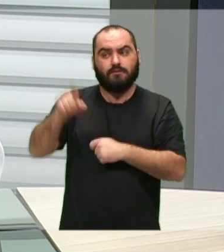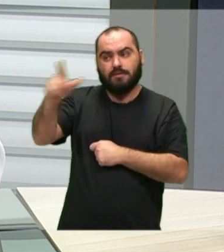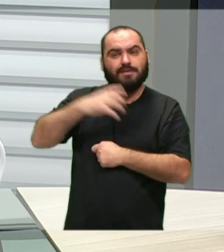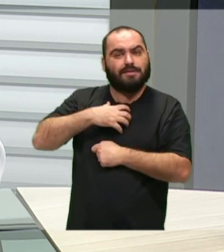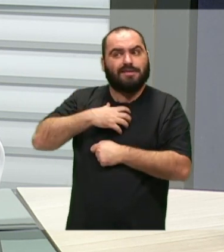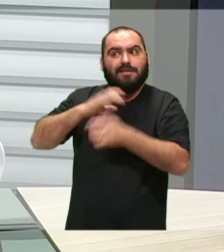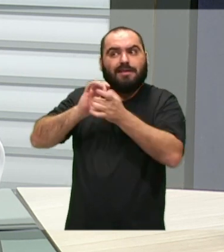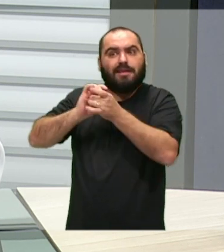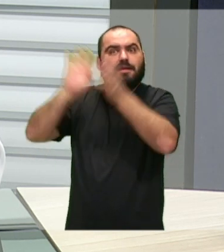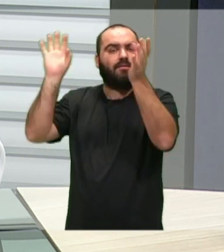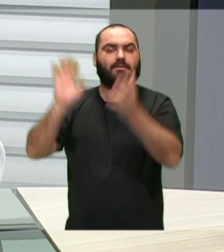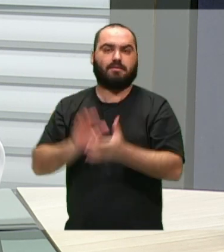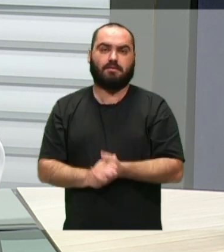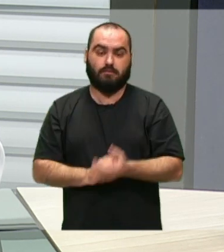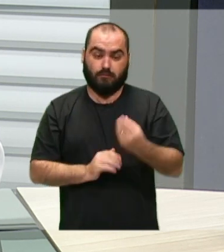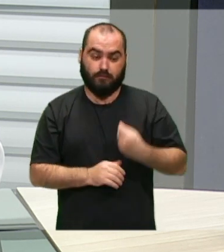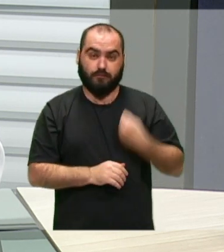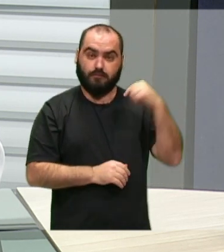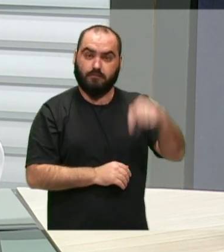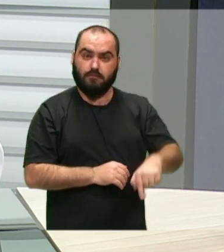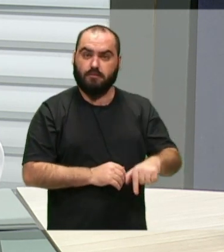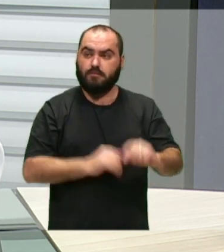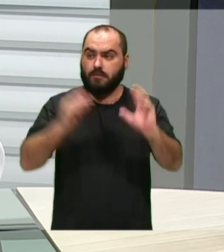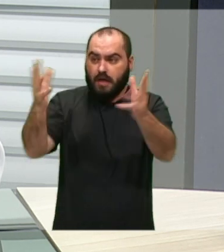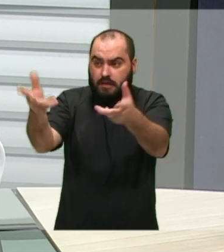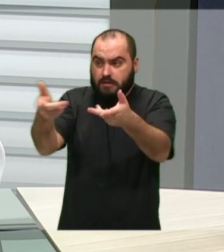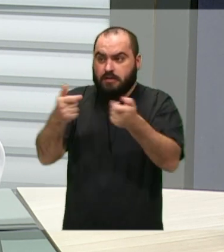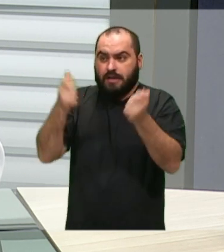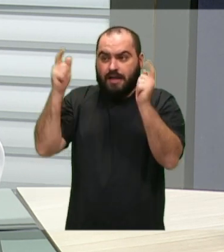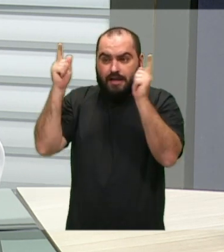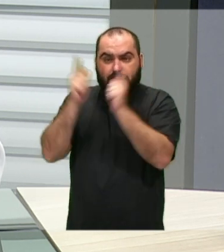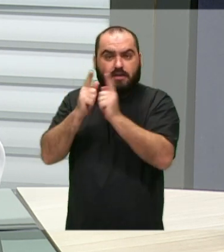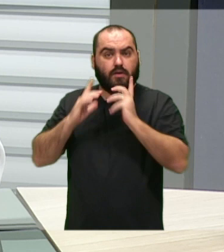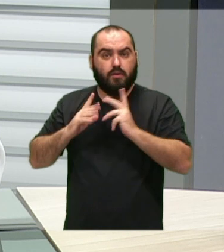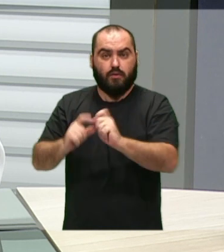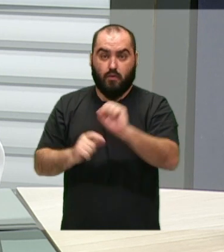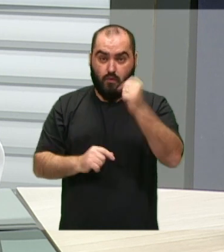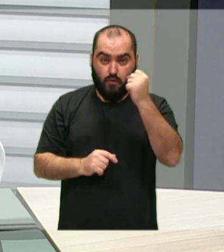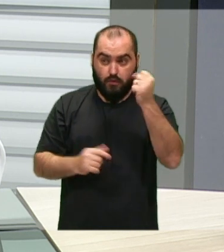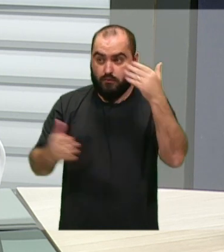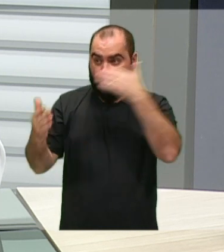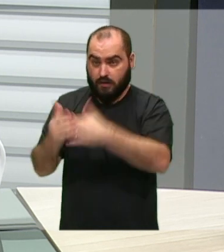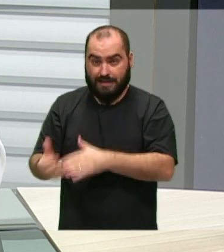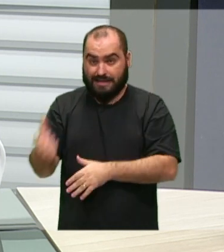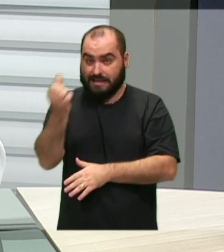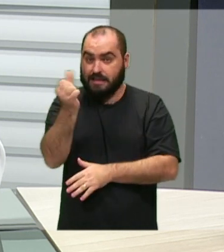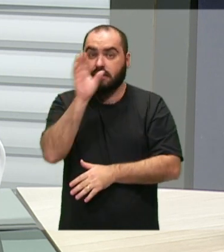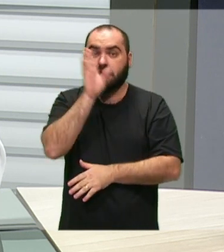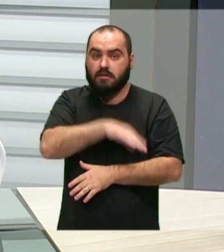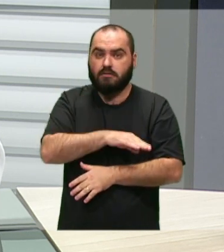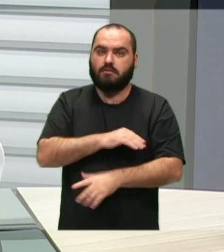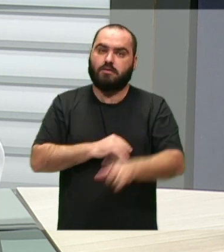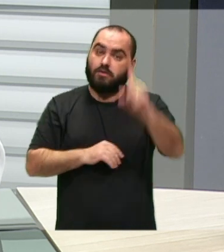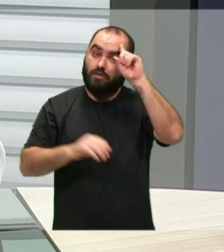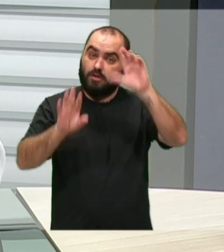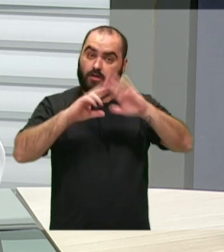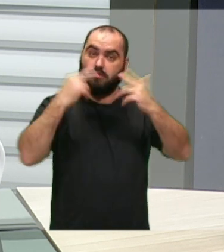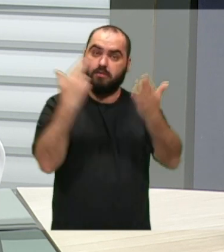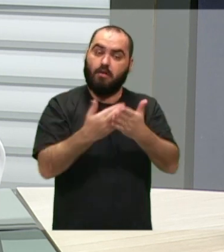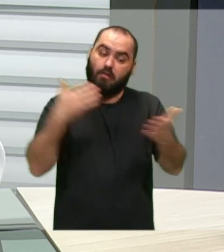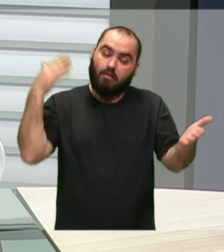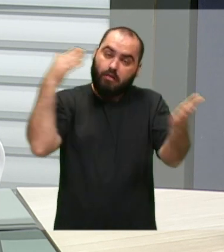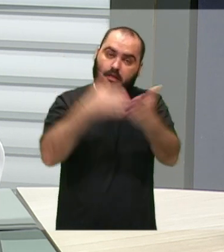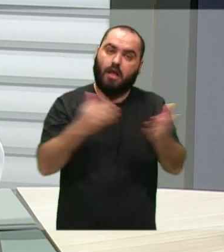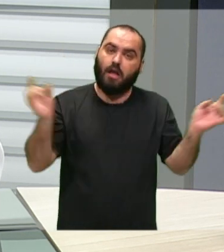vontade, nós estamos aqui para acolhê-los todos, das 8 horas até as 18 horas, e nos dias de sessões até o término da